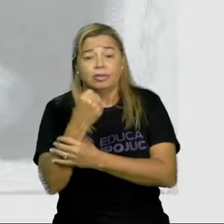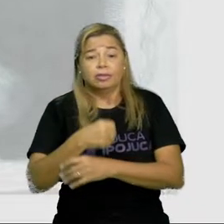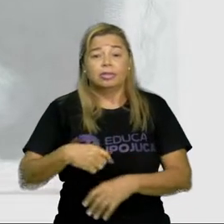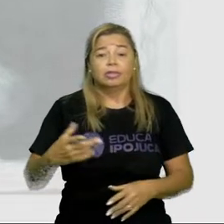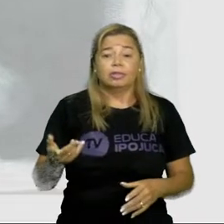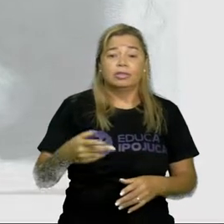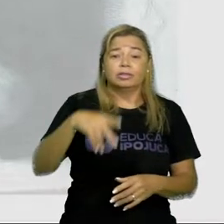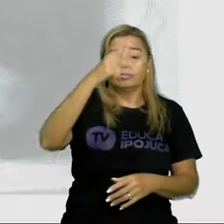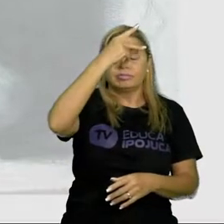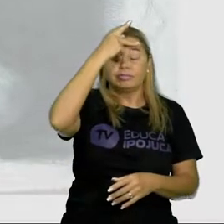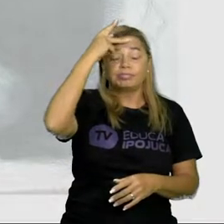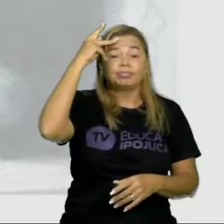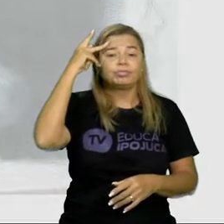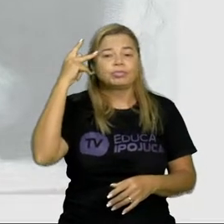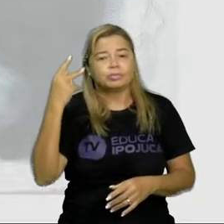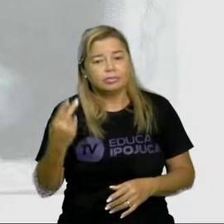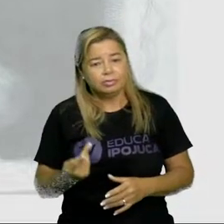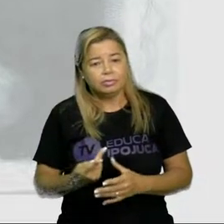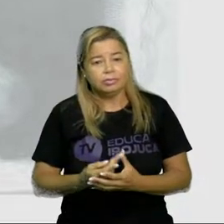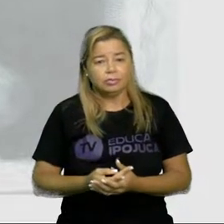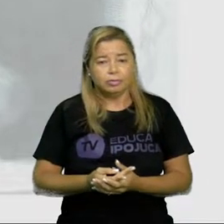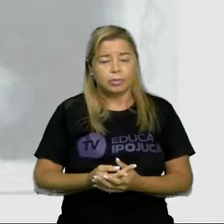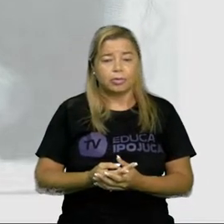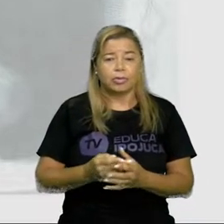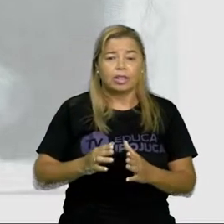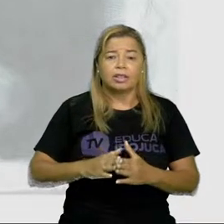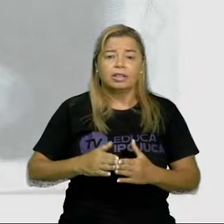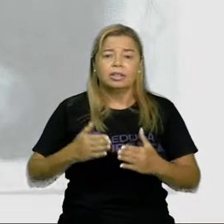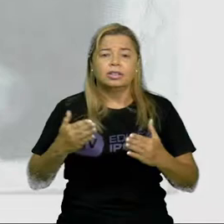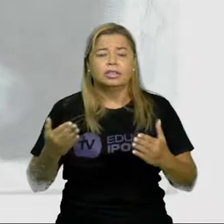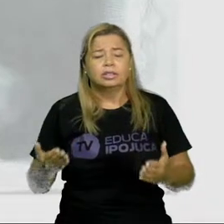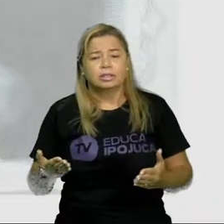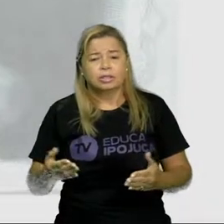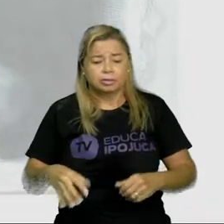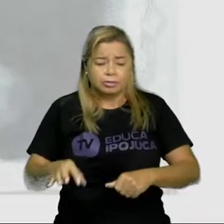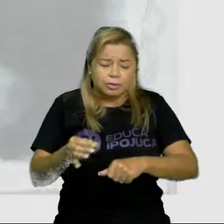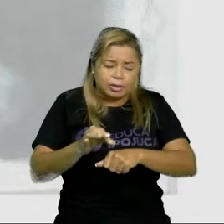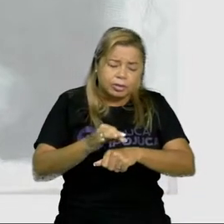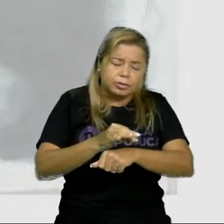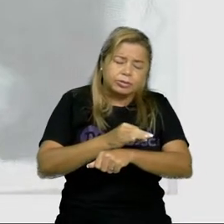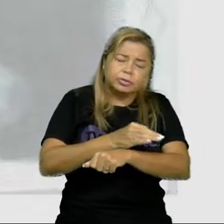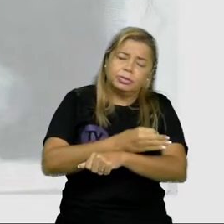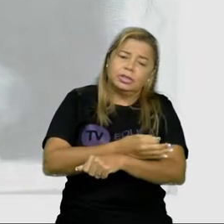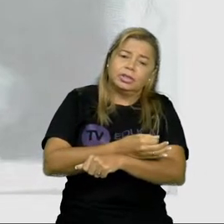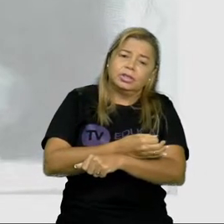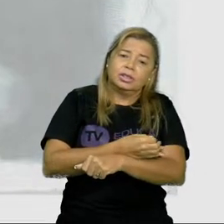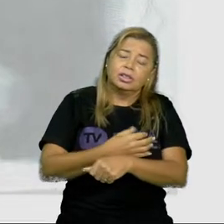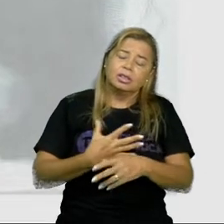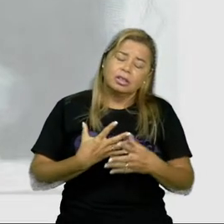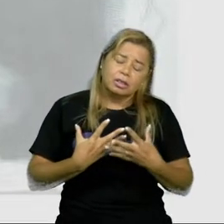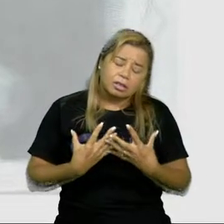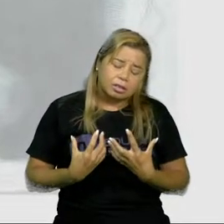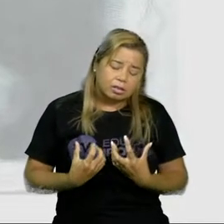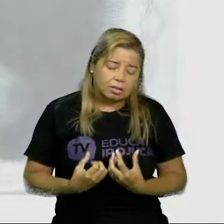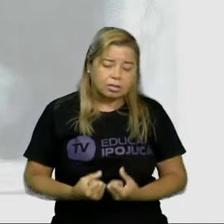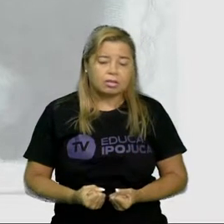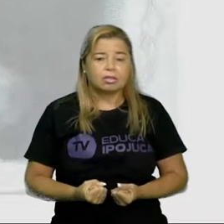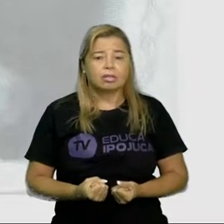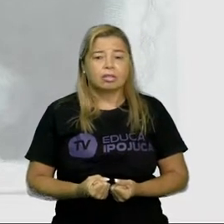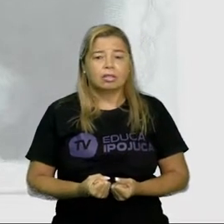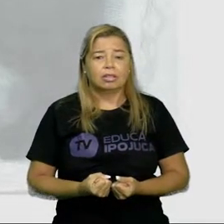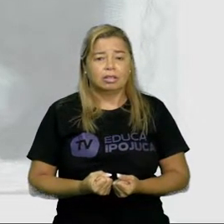já quase sem forças, sentindo seu coração gelado de frio a formiguinha